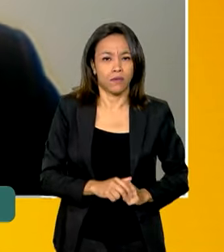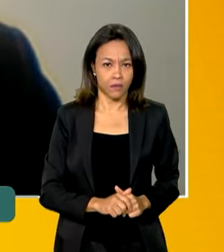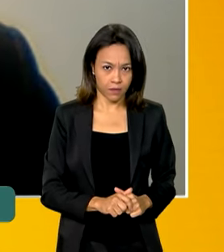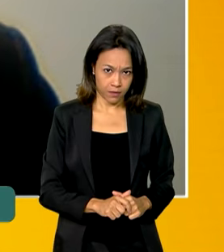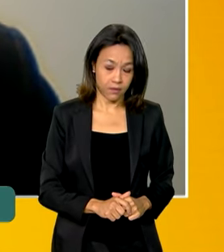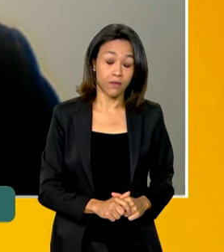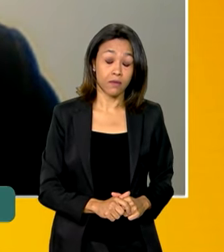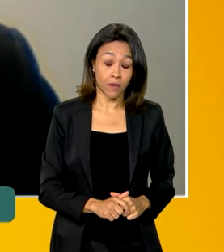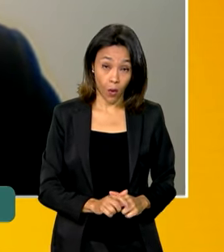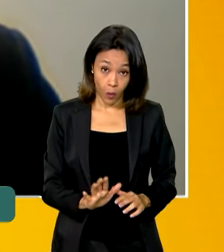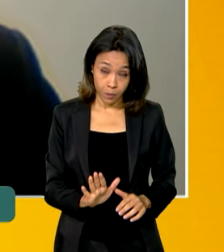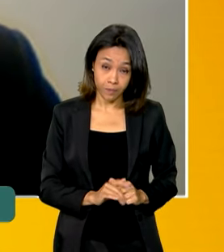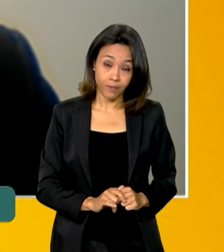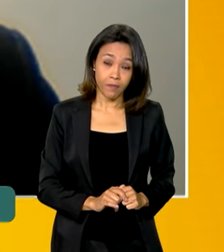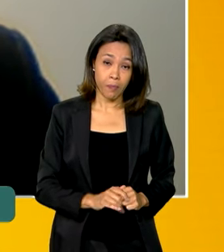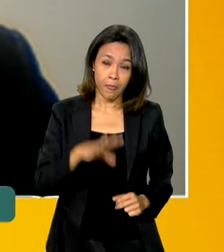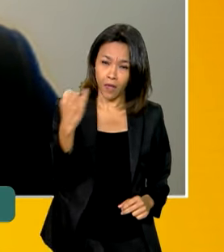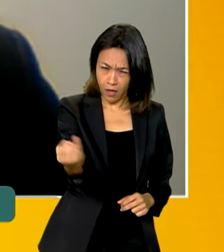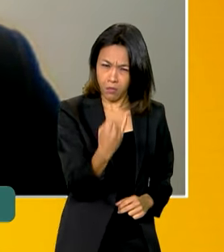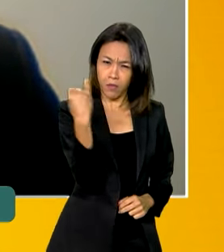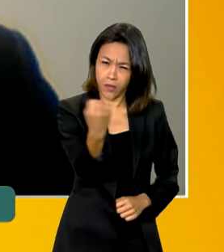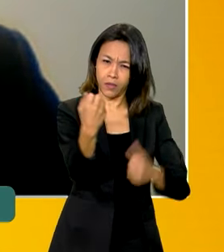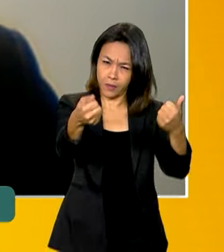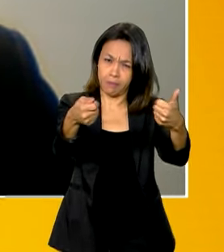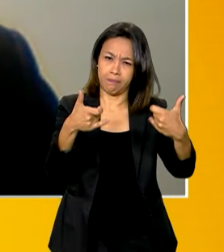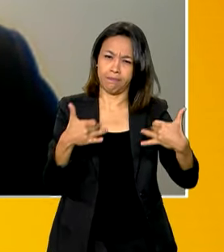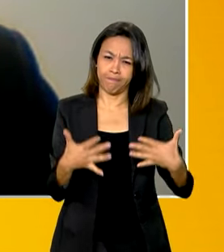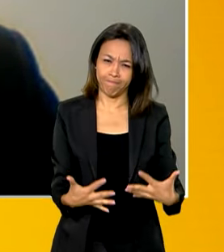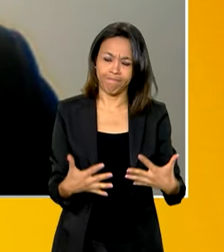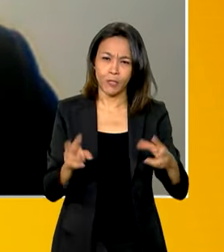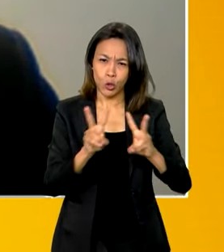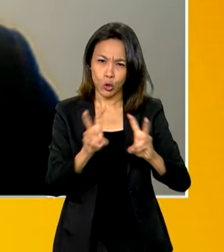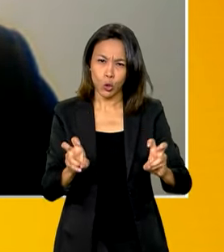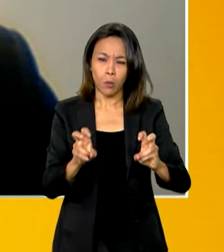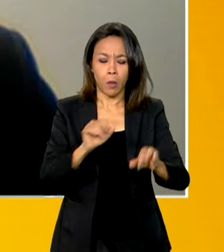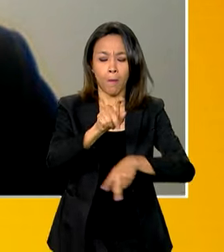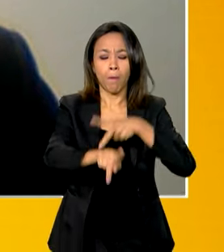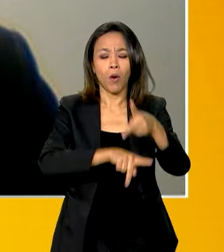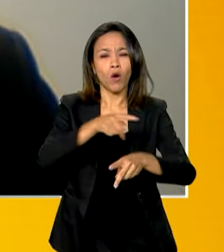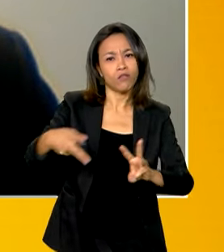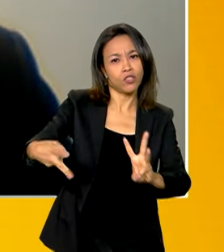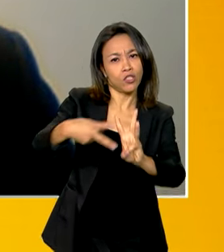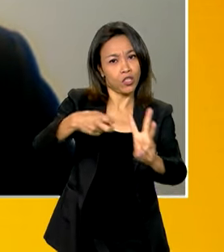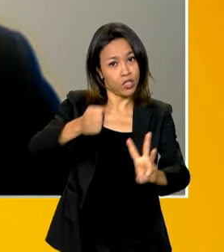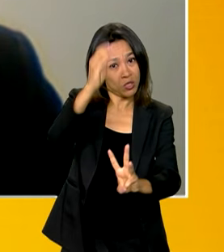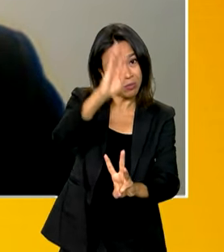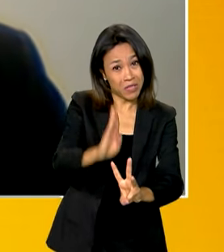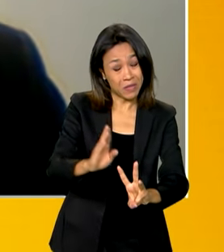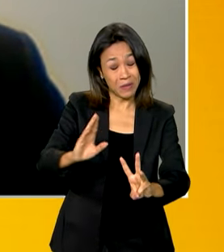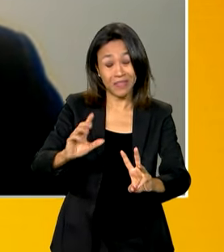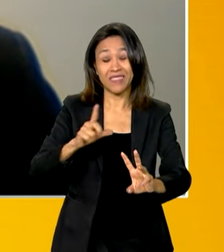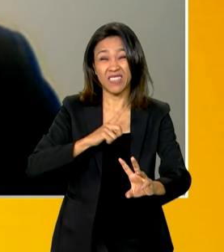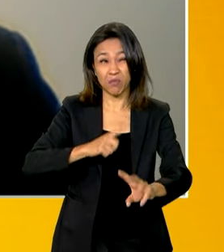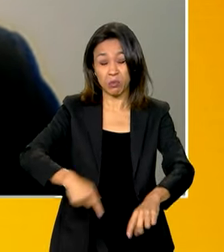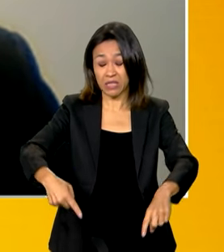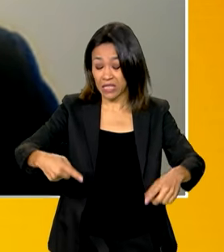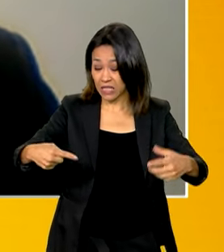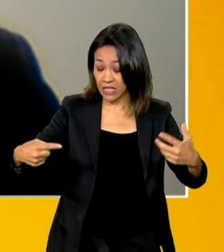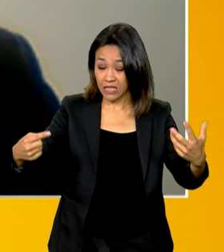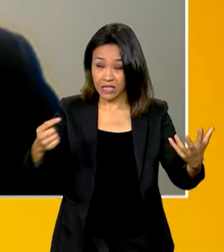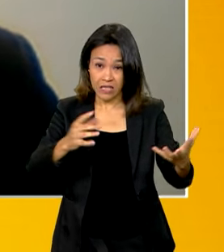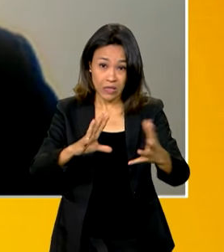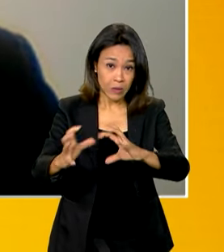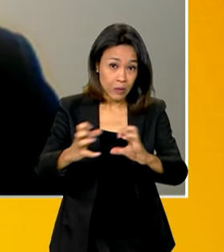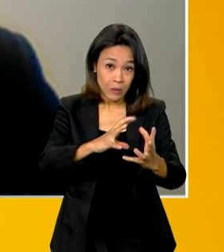Bom, é importante destacar que, em se tratando de povos indígenas no Brasil, a gente tem um cenário extremamente conflituoso, principalmente